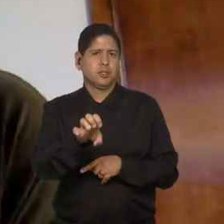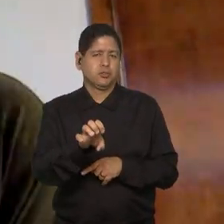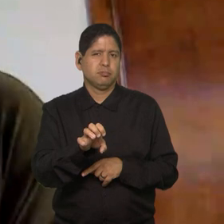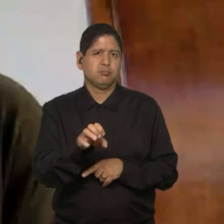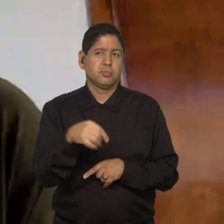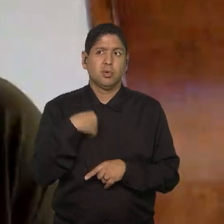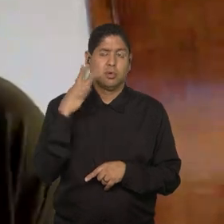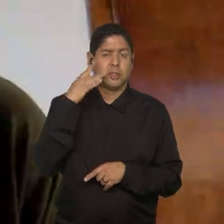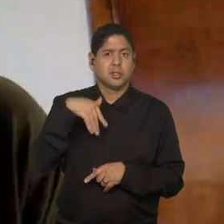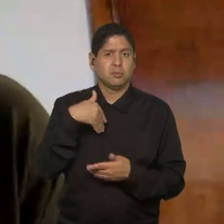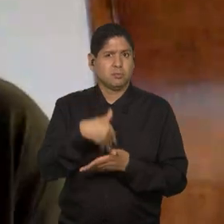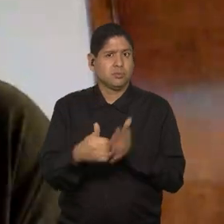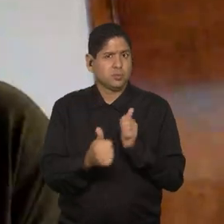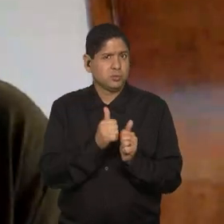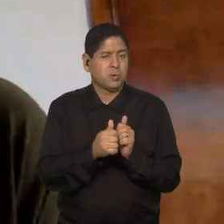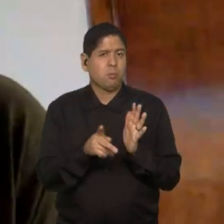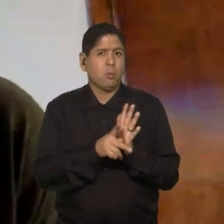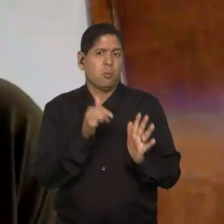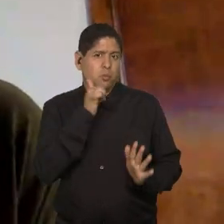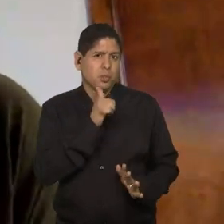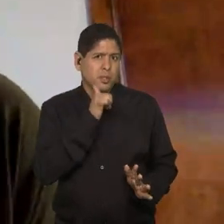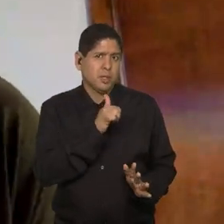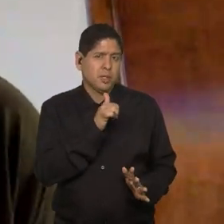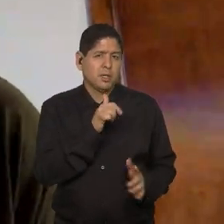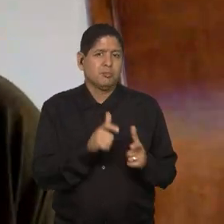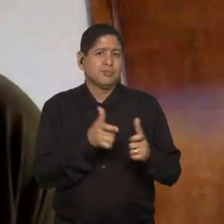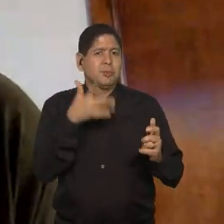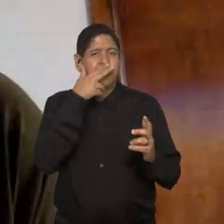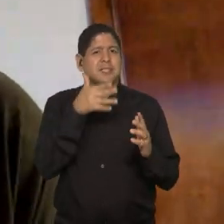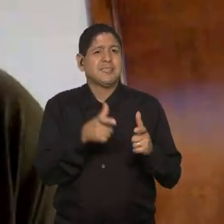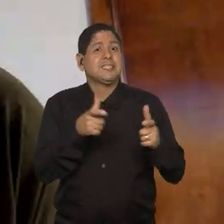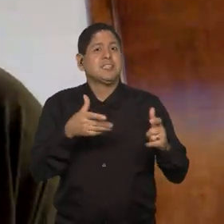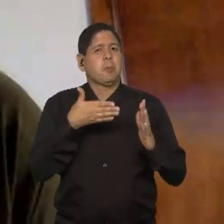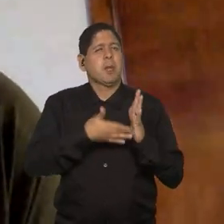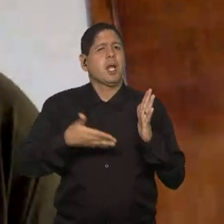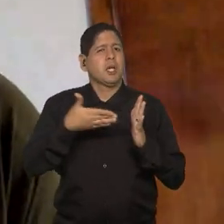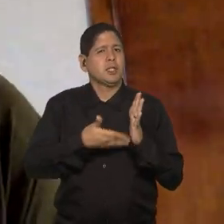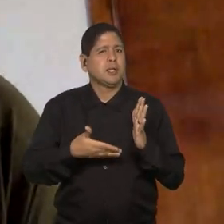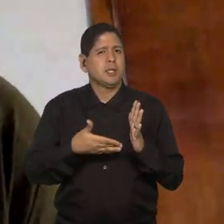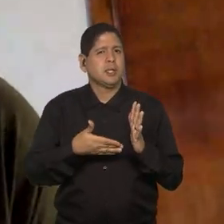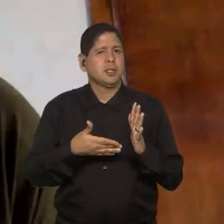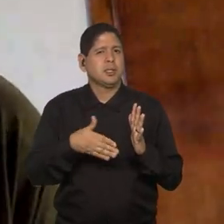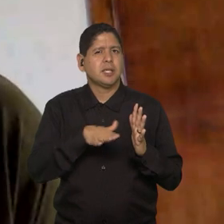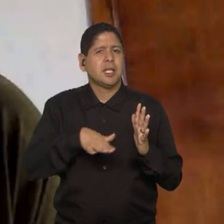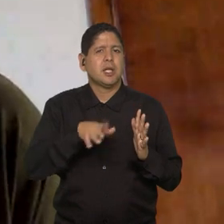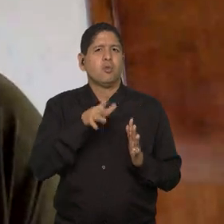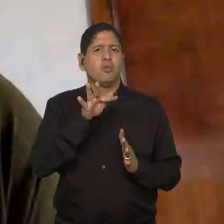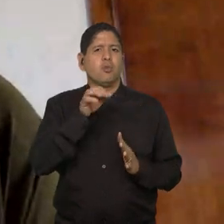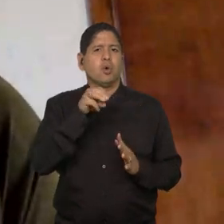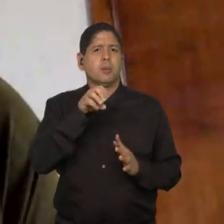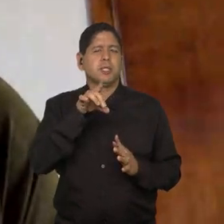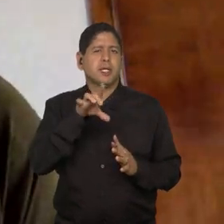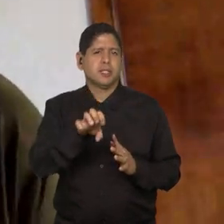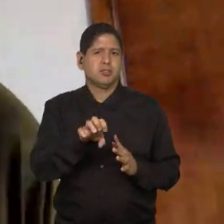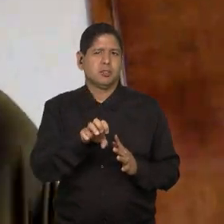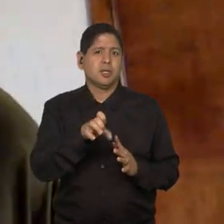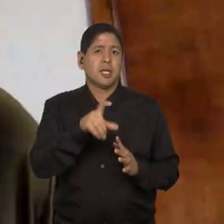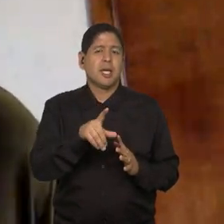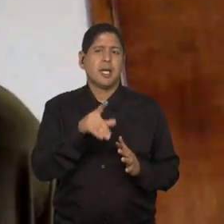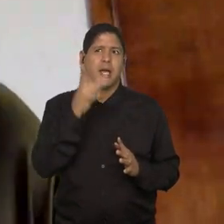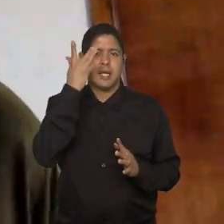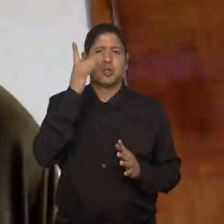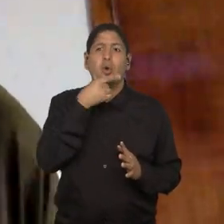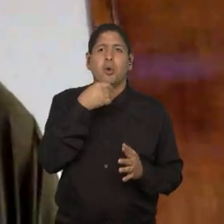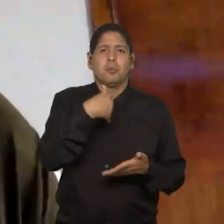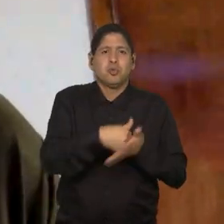acho que no futebol feminino existe muito grande a barreira na formalidade que o futebol é de homens.